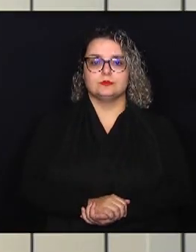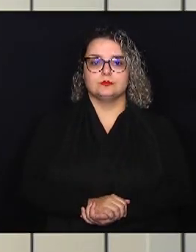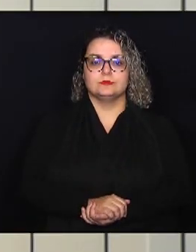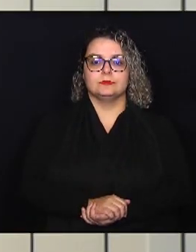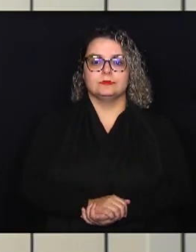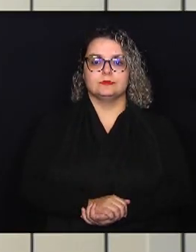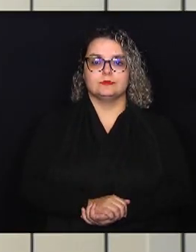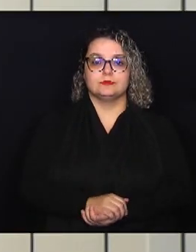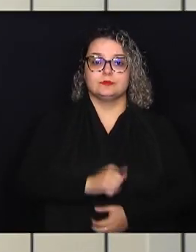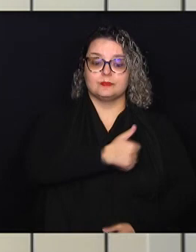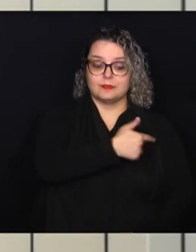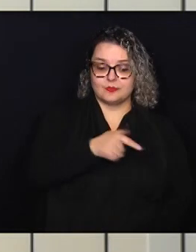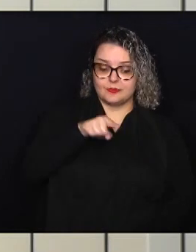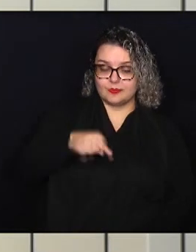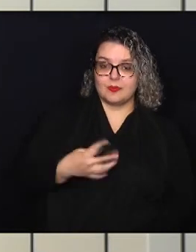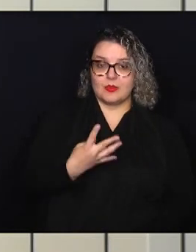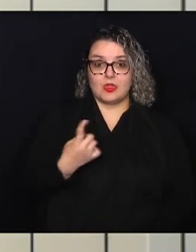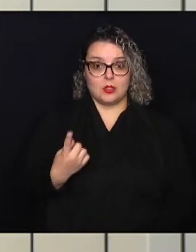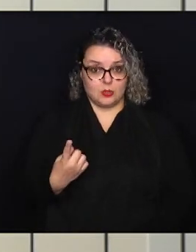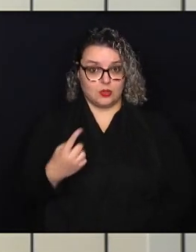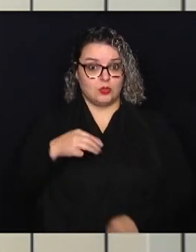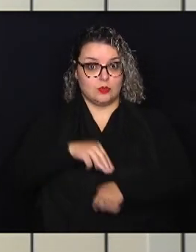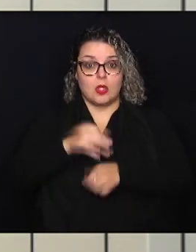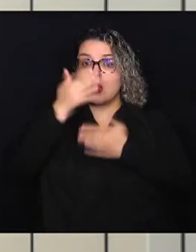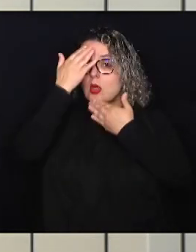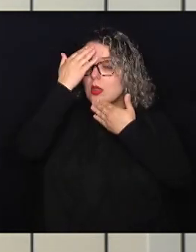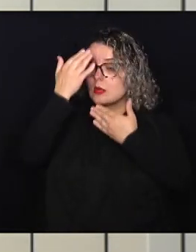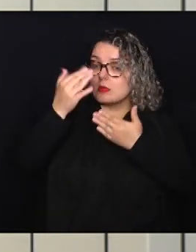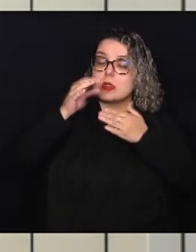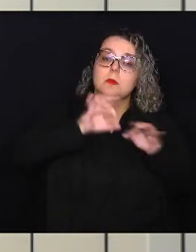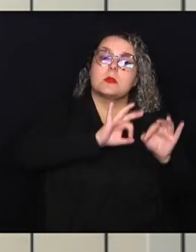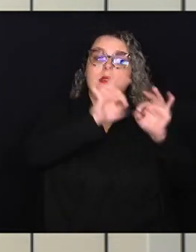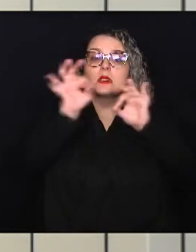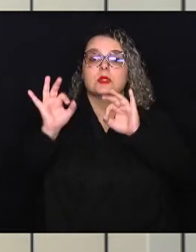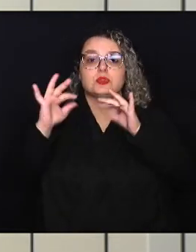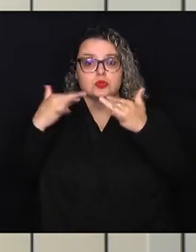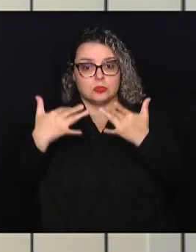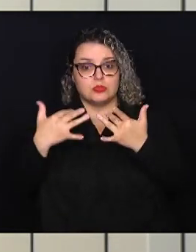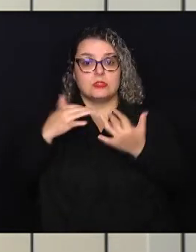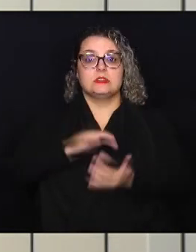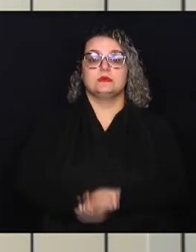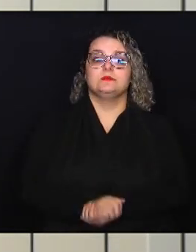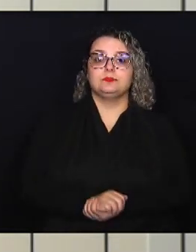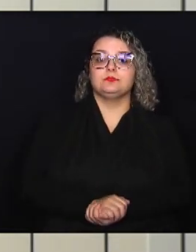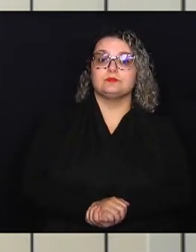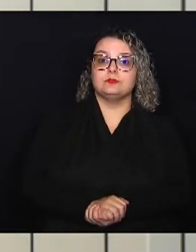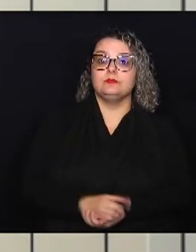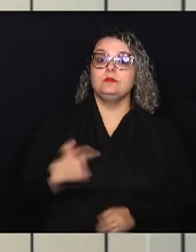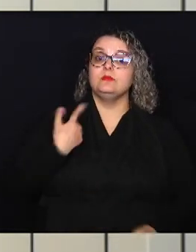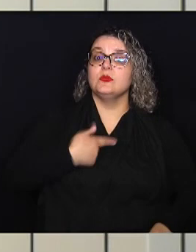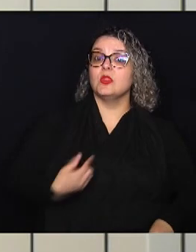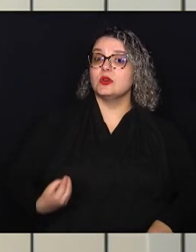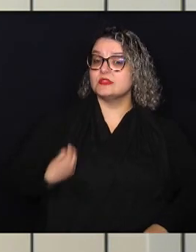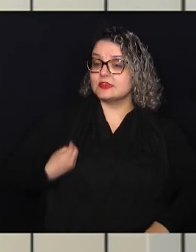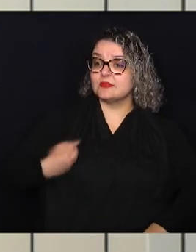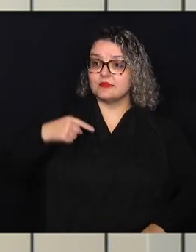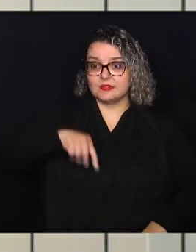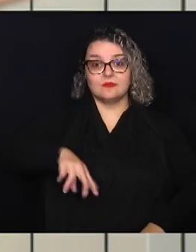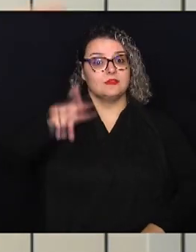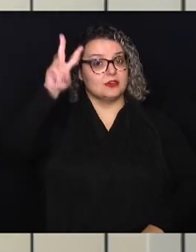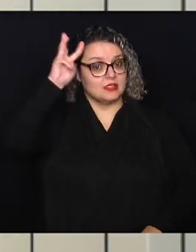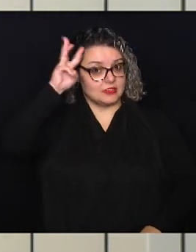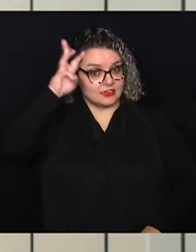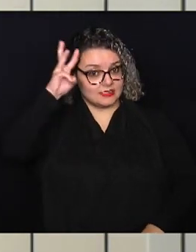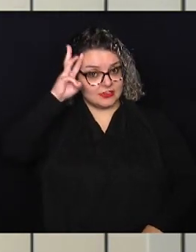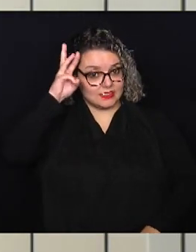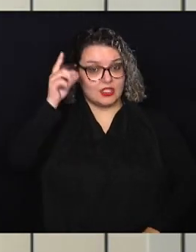Meio dia, mais 41 minutos, muito obrigado pela sua companhia, pela sua audiência, estamos ao vivo nesta terça-feira,